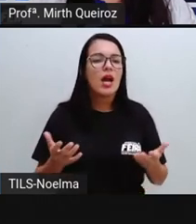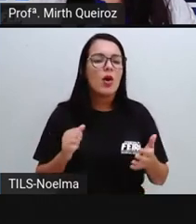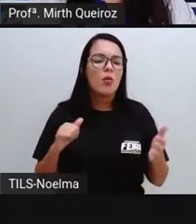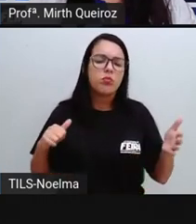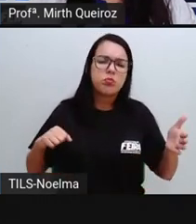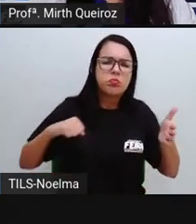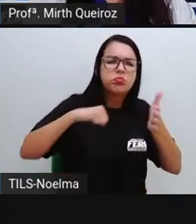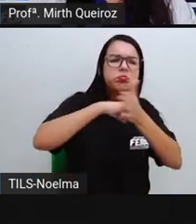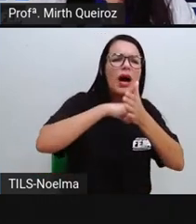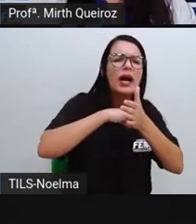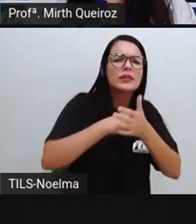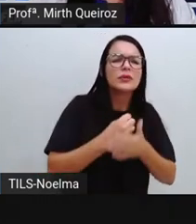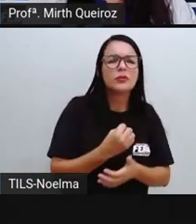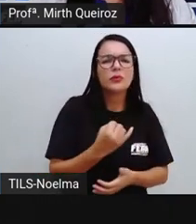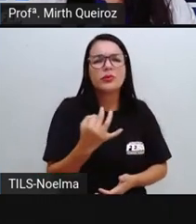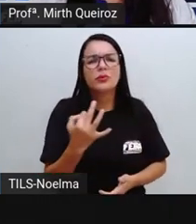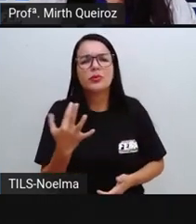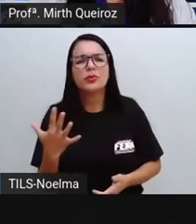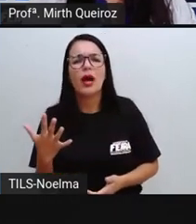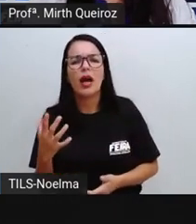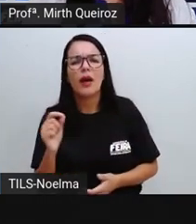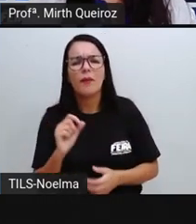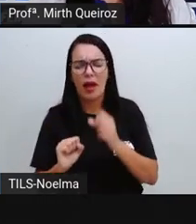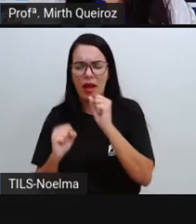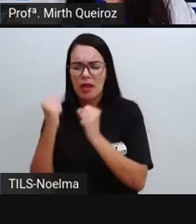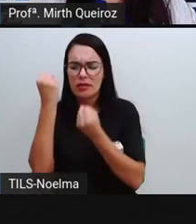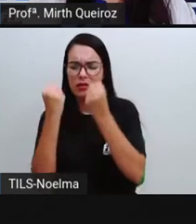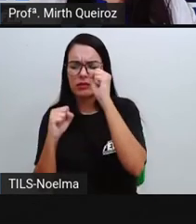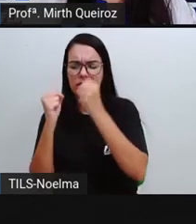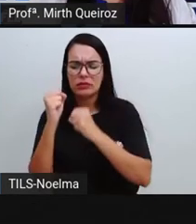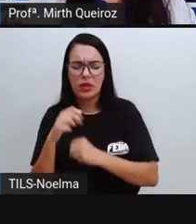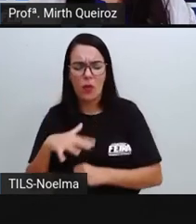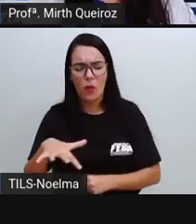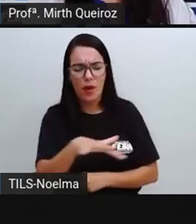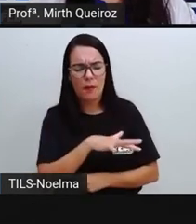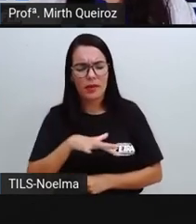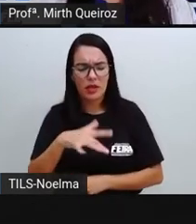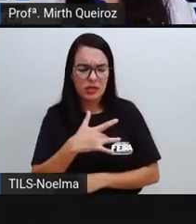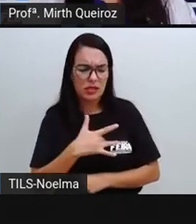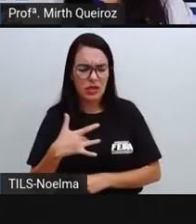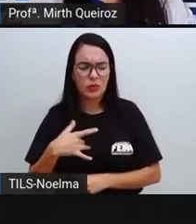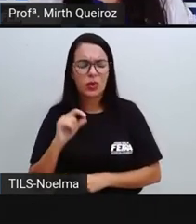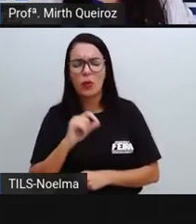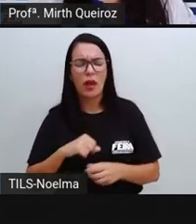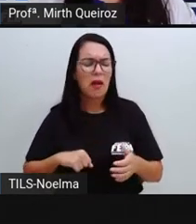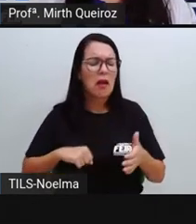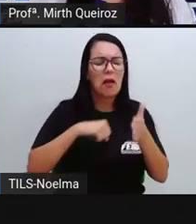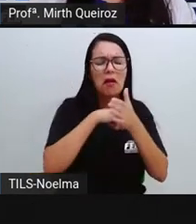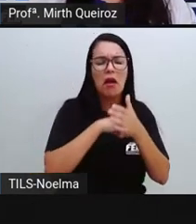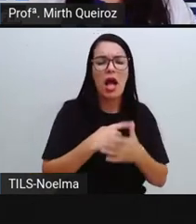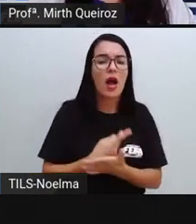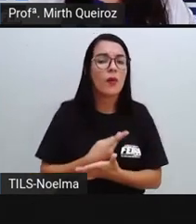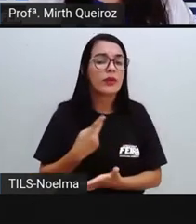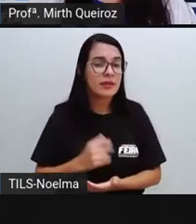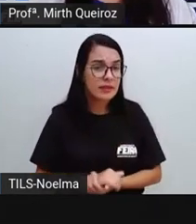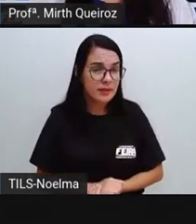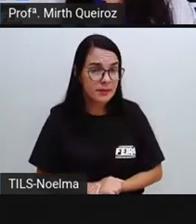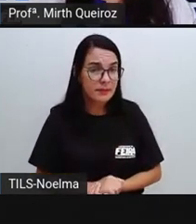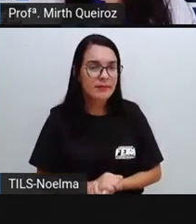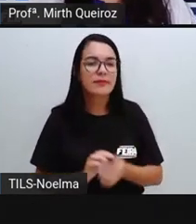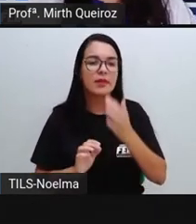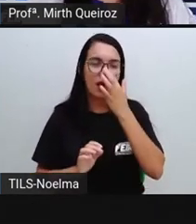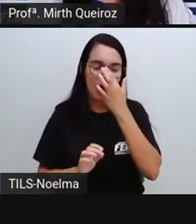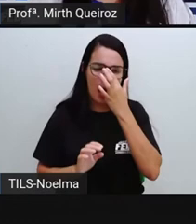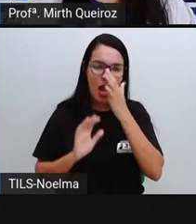alimentos para o ambiente e para a saúde? A gente sabe que alguns alimentos, muitos dos alimentos industrializados podem fazer mal